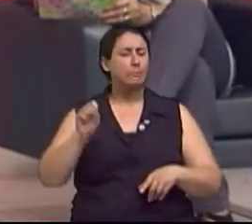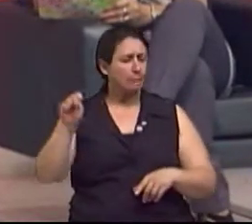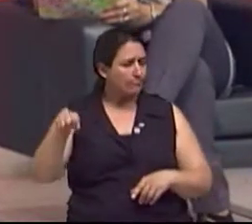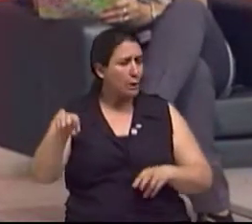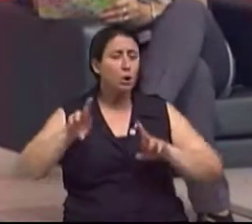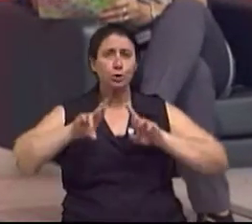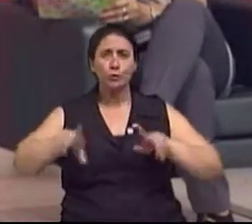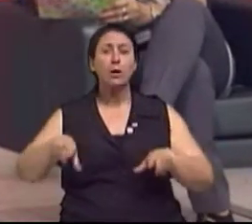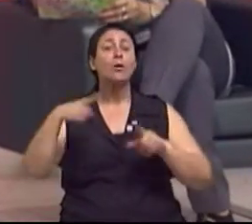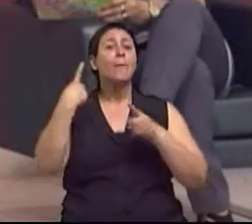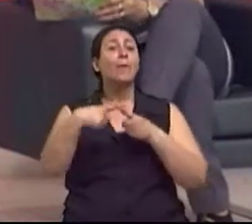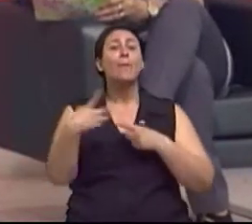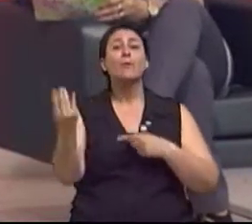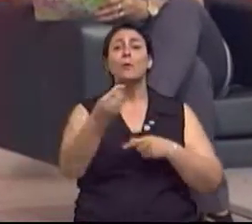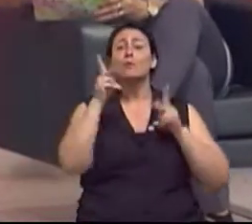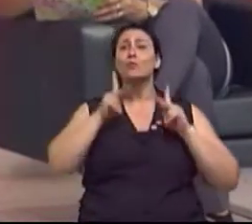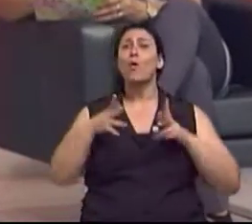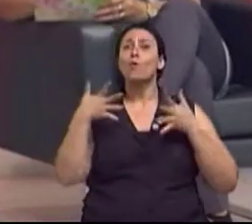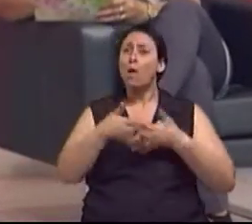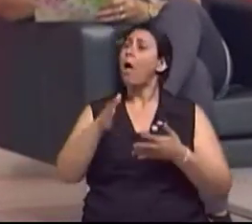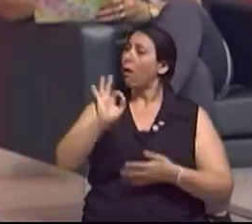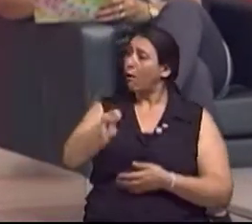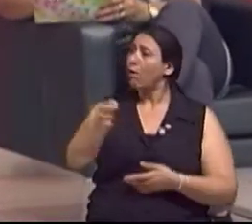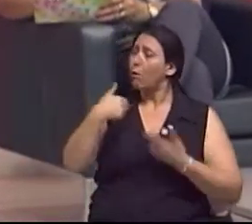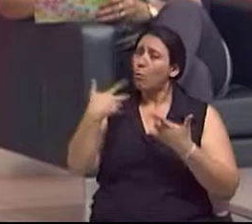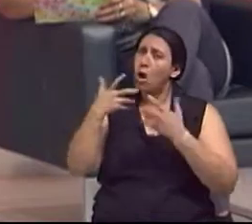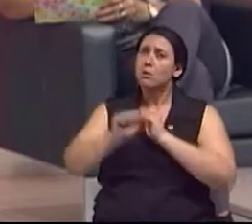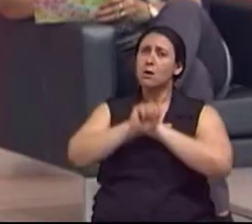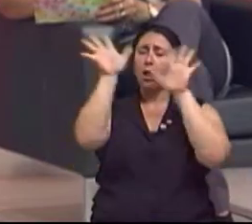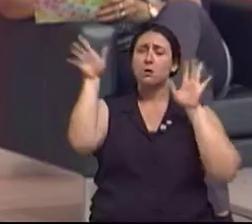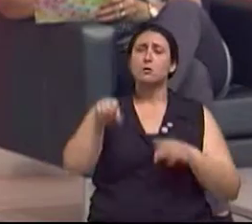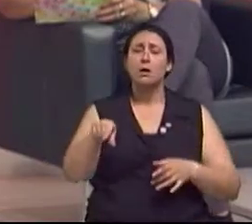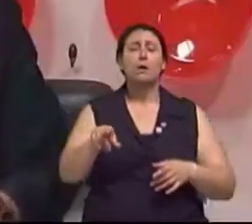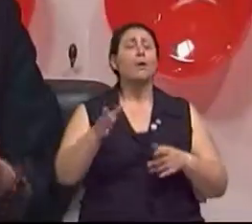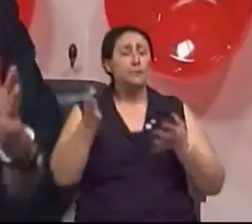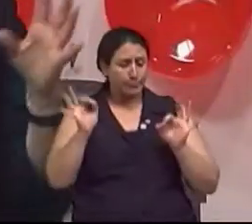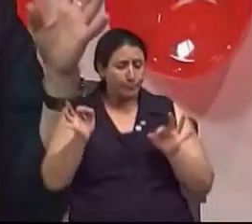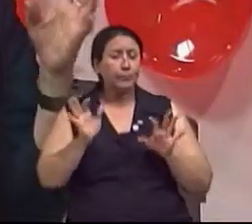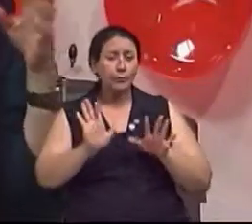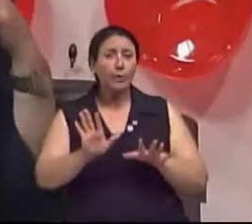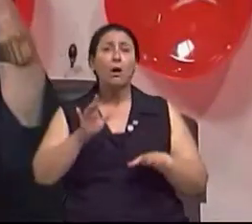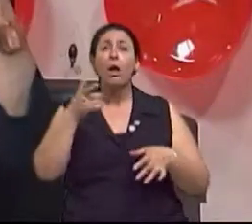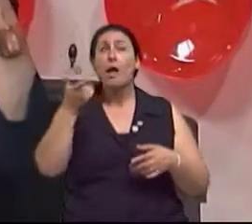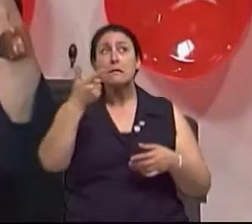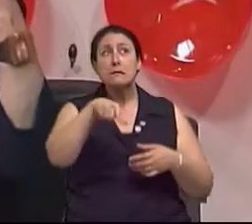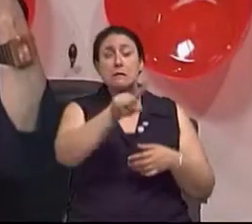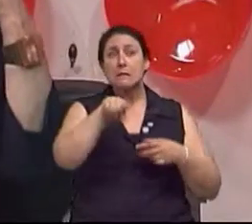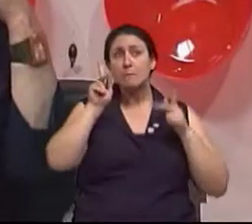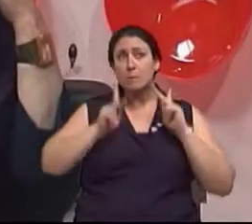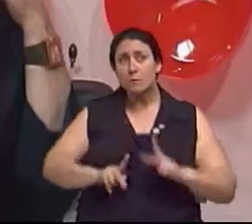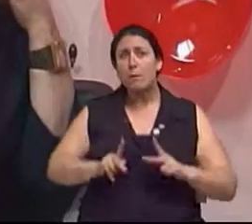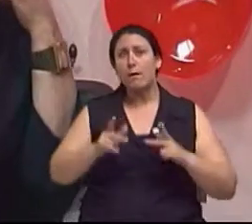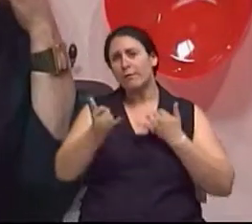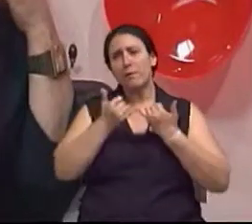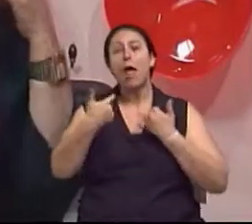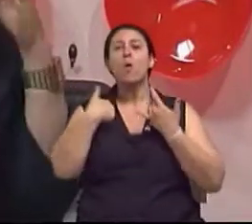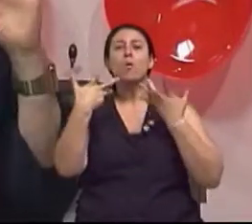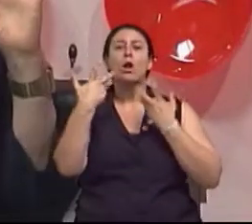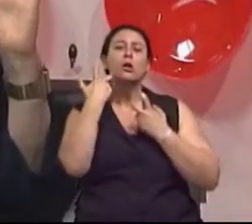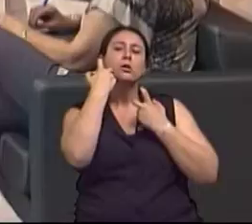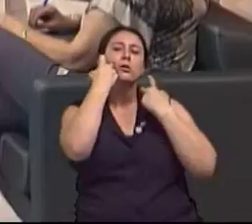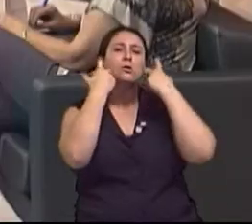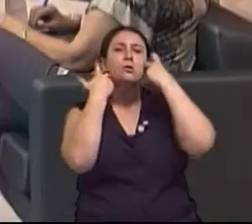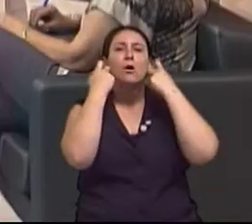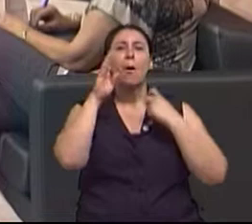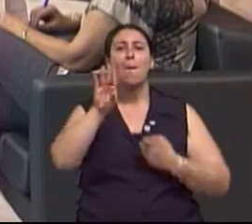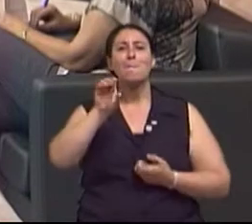pessoas também tendem a confundir isso. Tendem, por isso que eu estou tentando esclarecer. Exatamente. Tendem a achar que, ah, eu quero fazer botox aqui. Não,